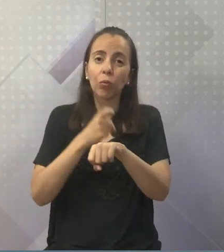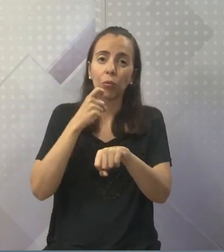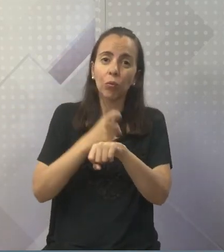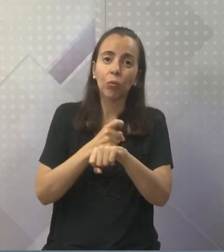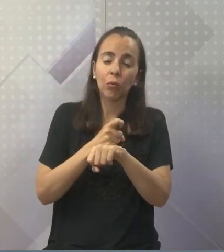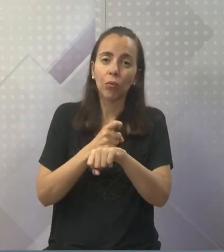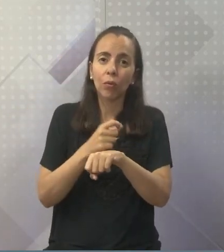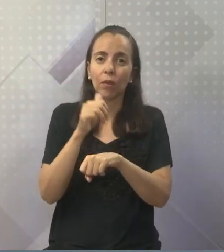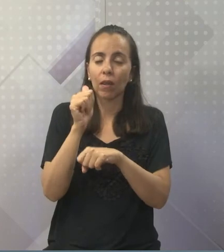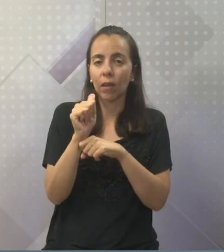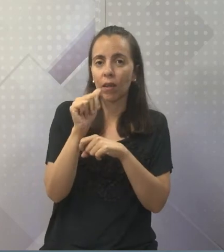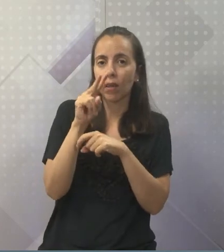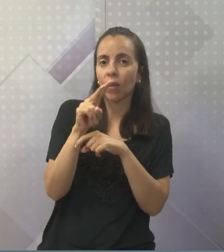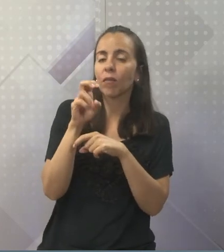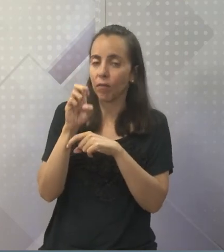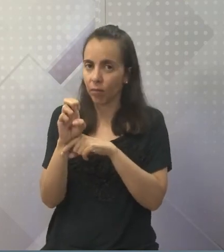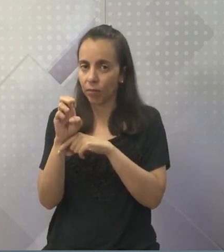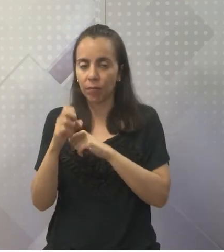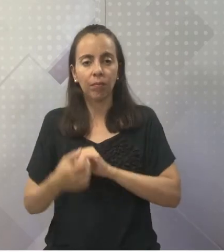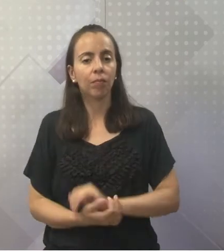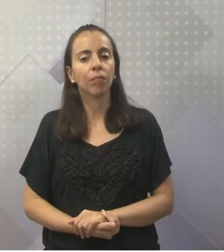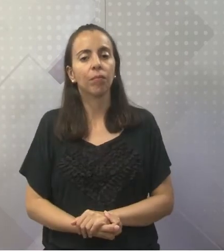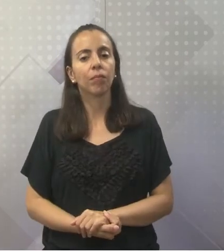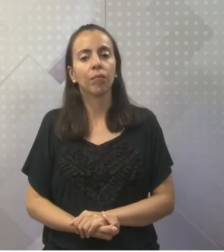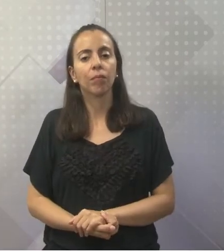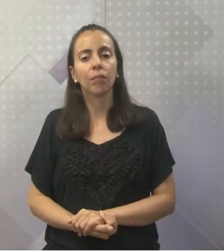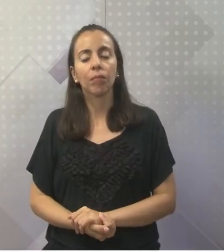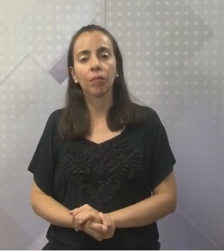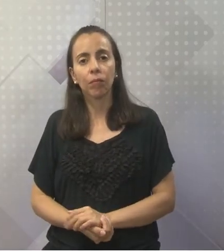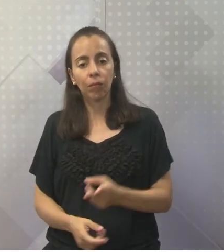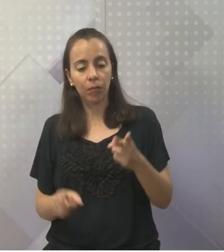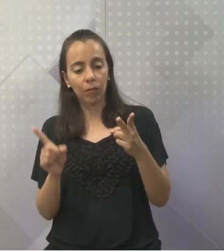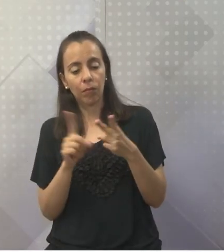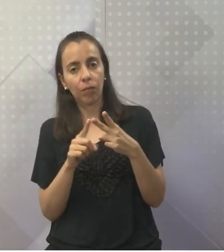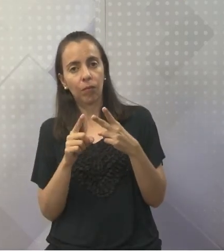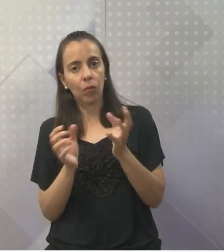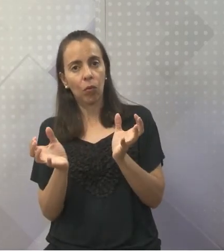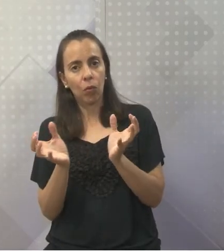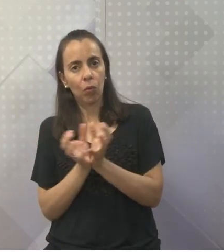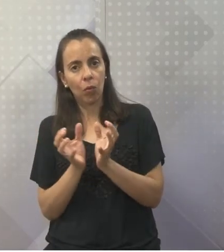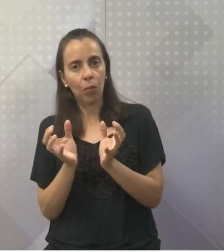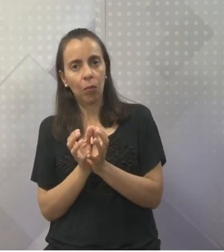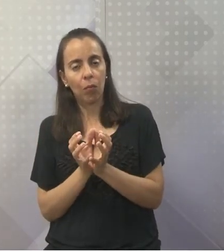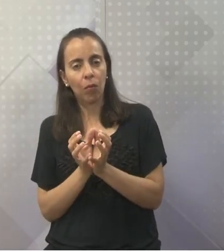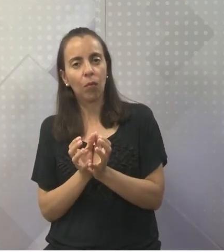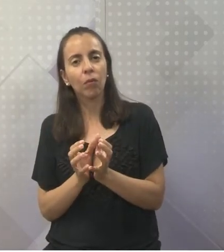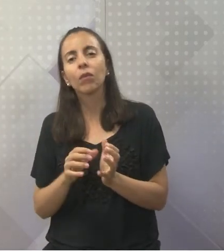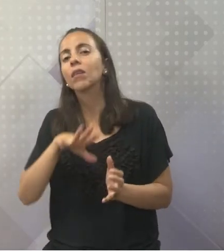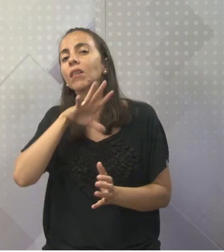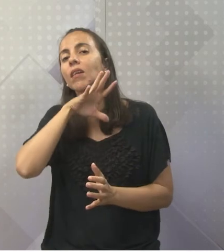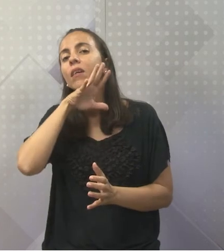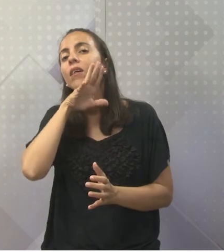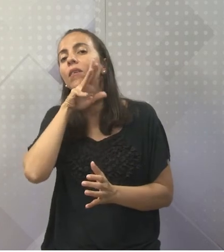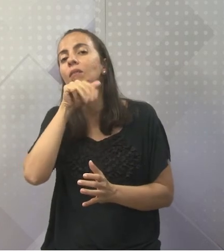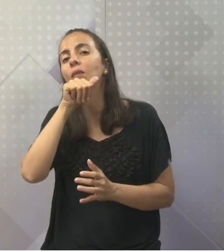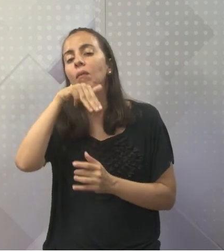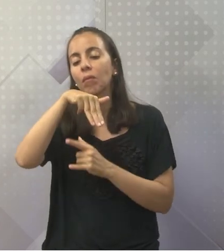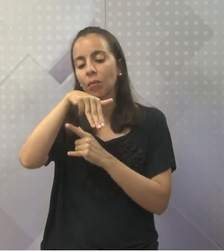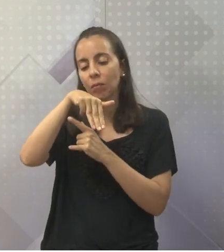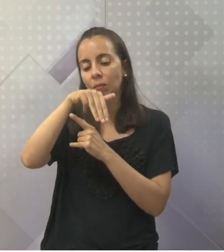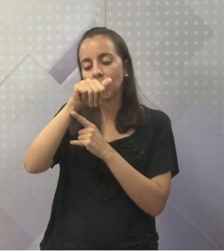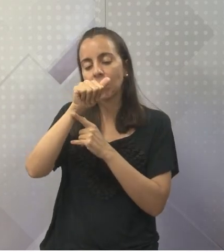uma ave. Não é? E no grupo dos mamíferos, professor? O leão,